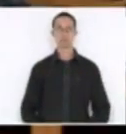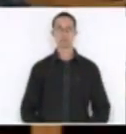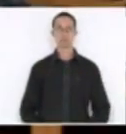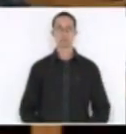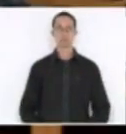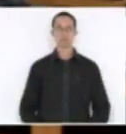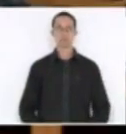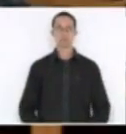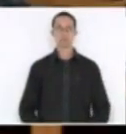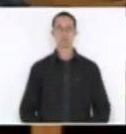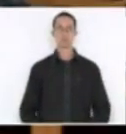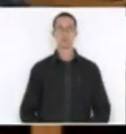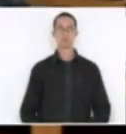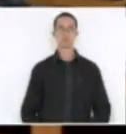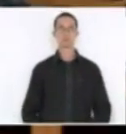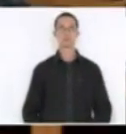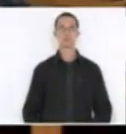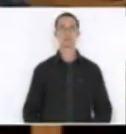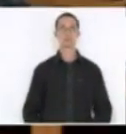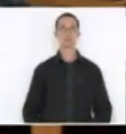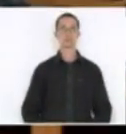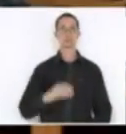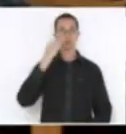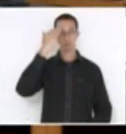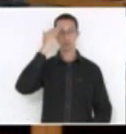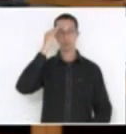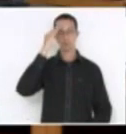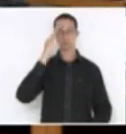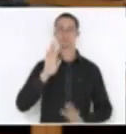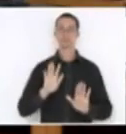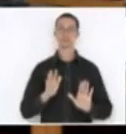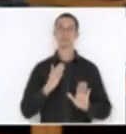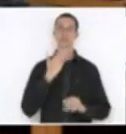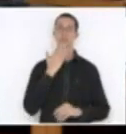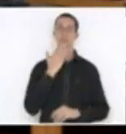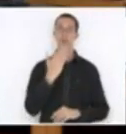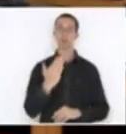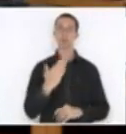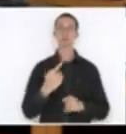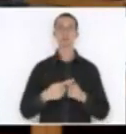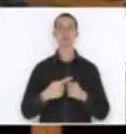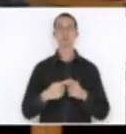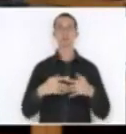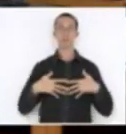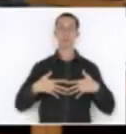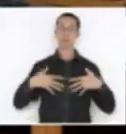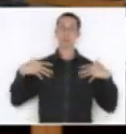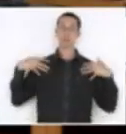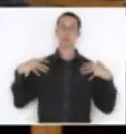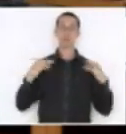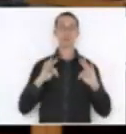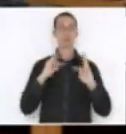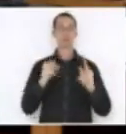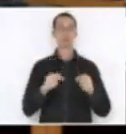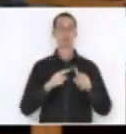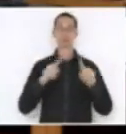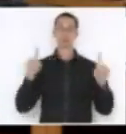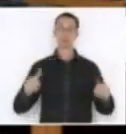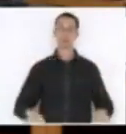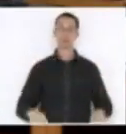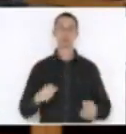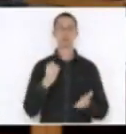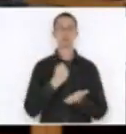Deputado Mauro. Compreendo, Sr. Presidente. Porém, o nosso requerimento foi em homenagem a todos os servidores contratados em caráter